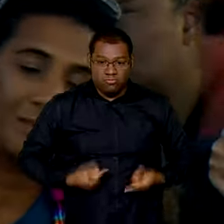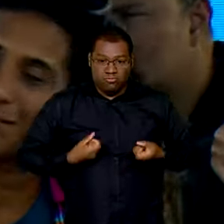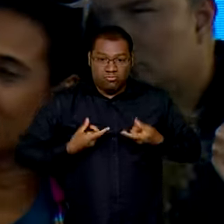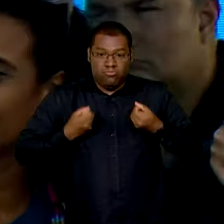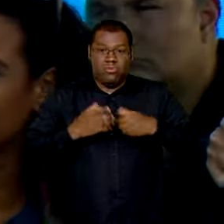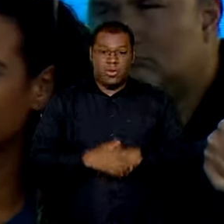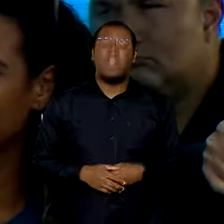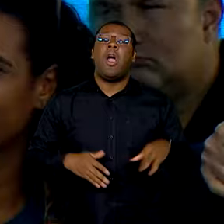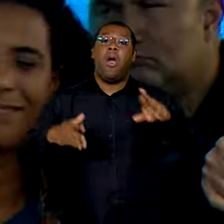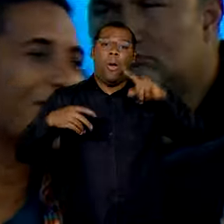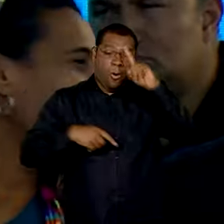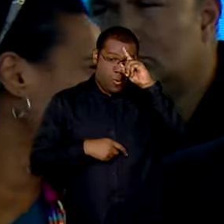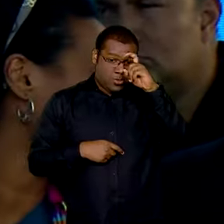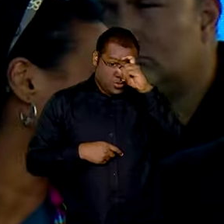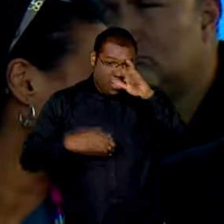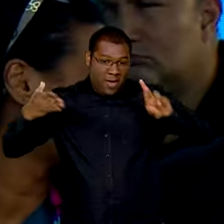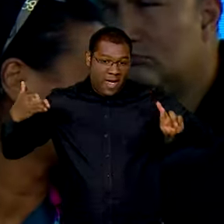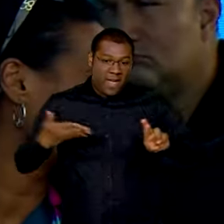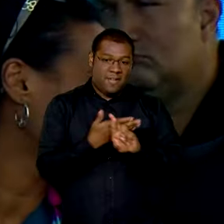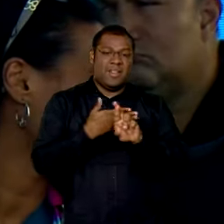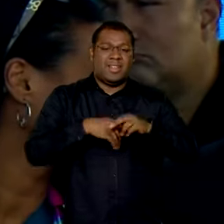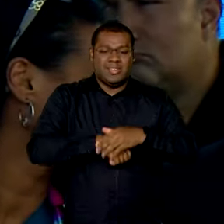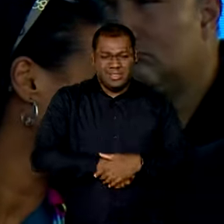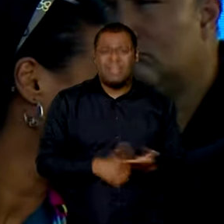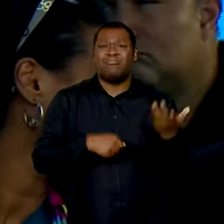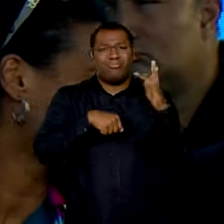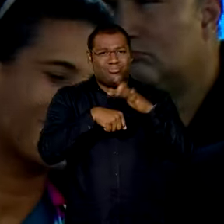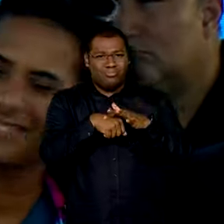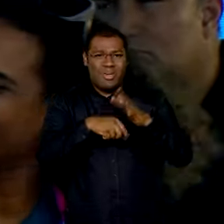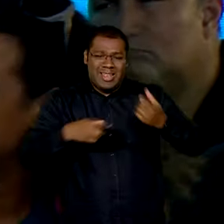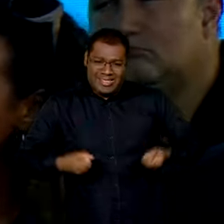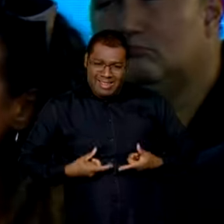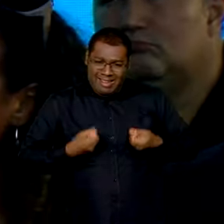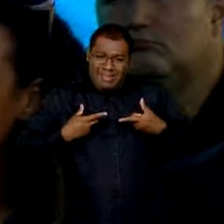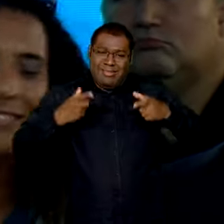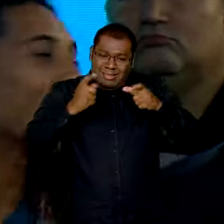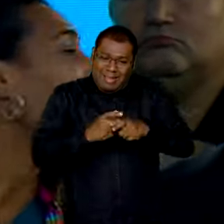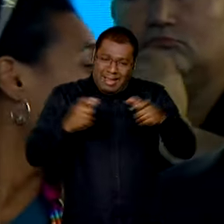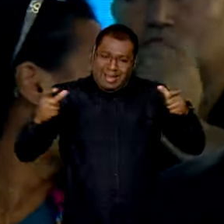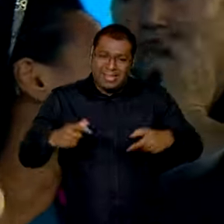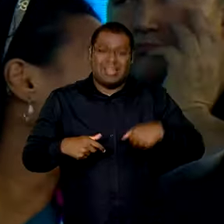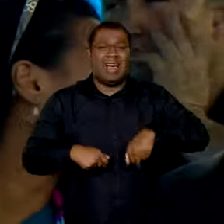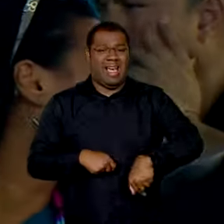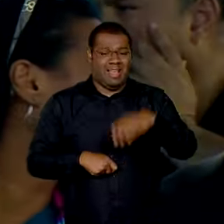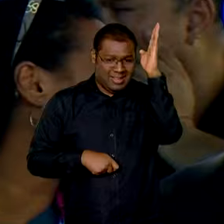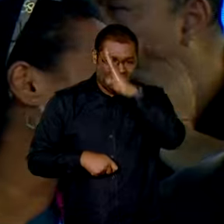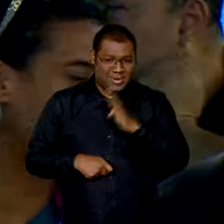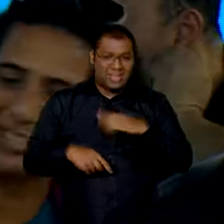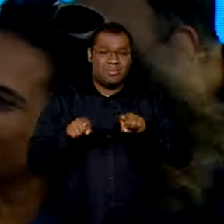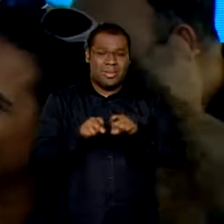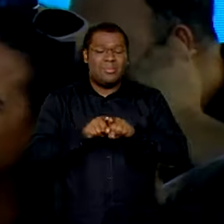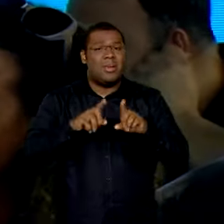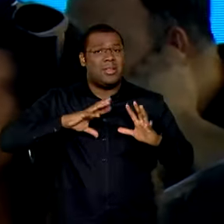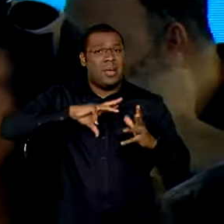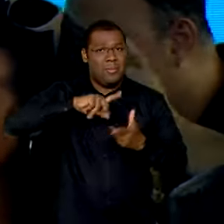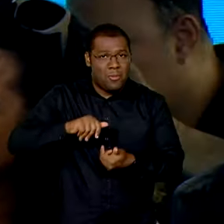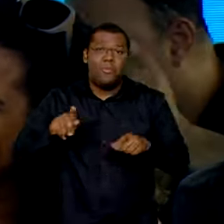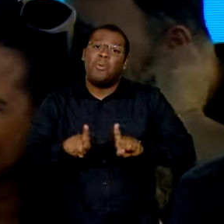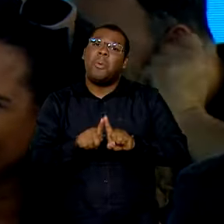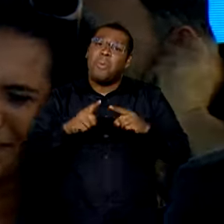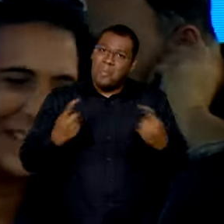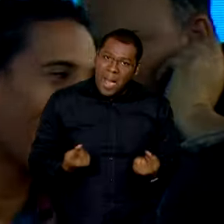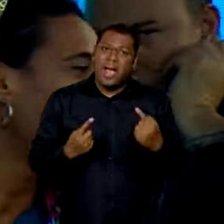pessoas dessa doença que cada vez avança mais no Brasil e no mundo. Mas que tem tratamento, vamos